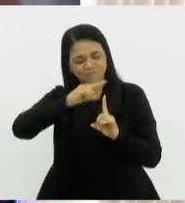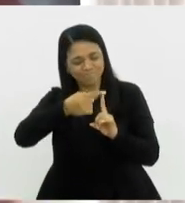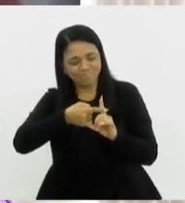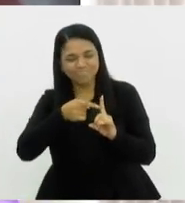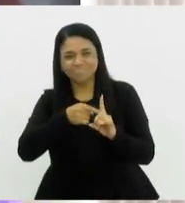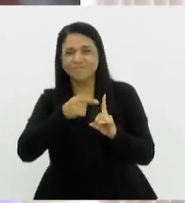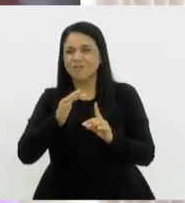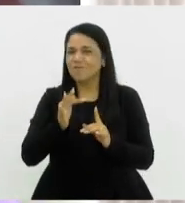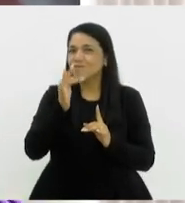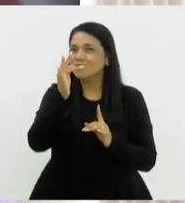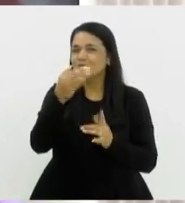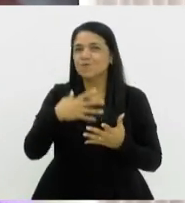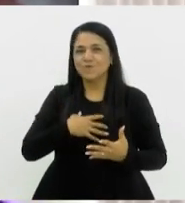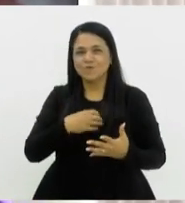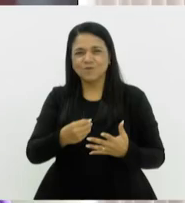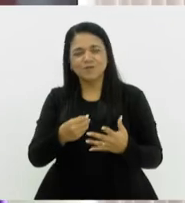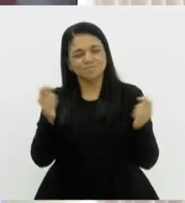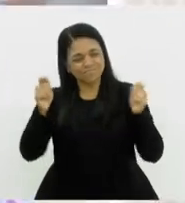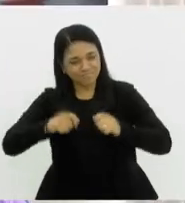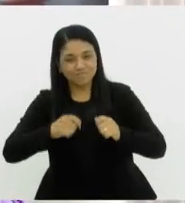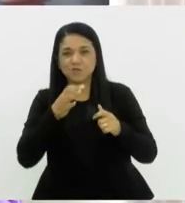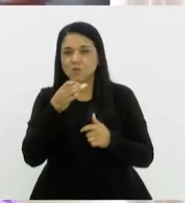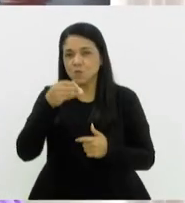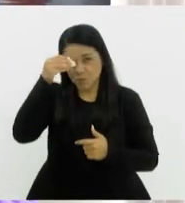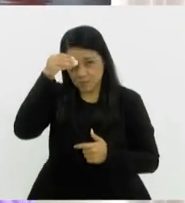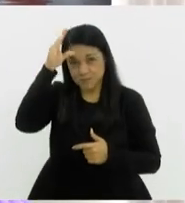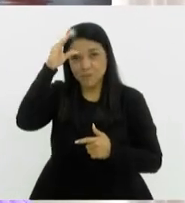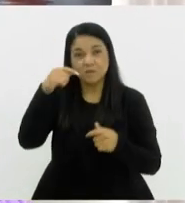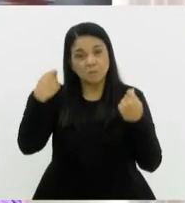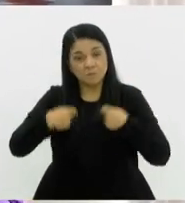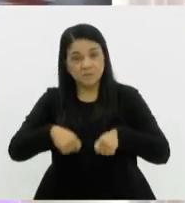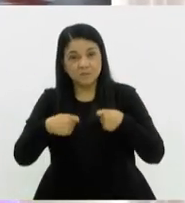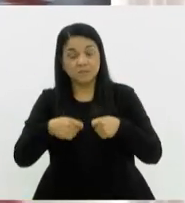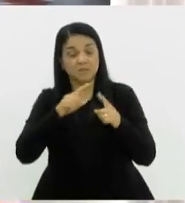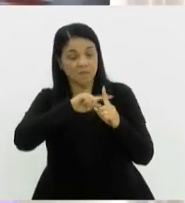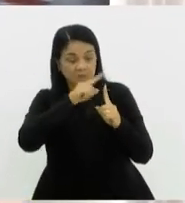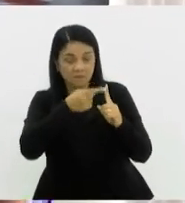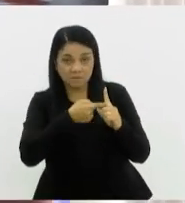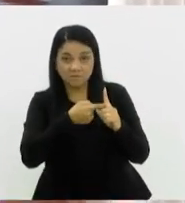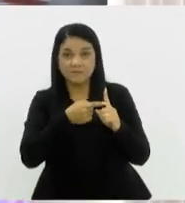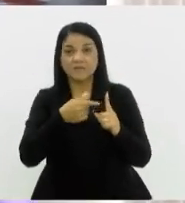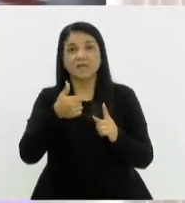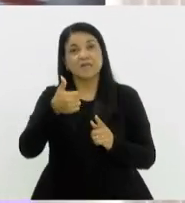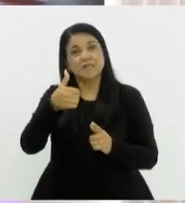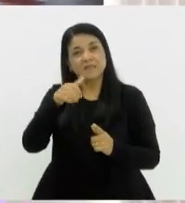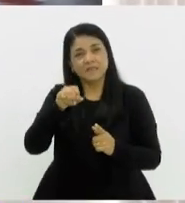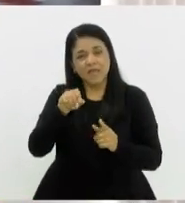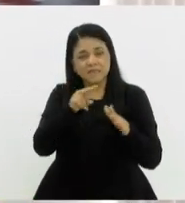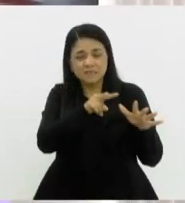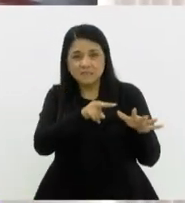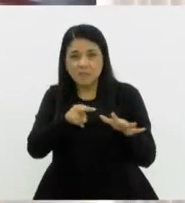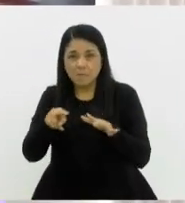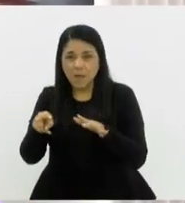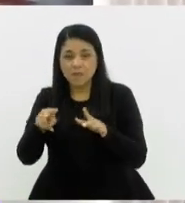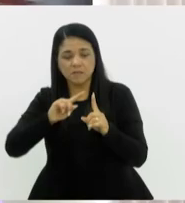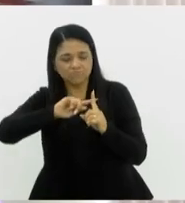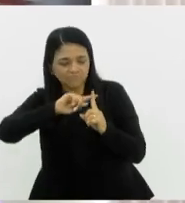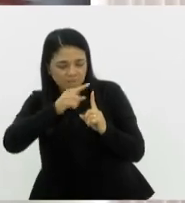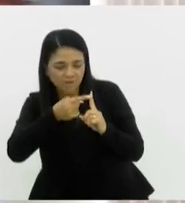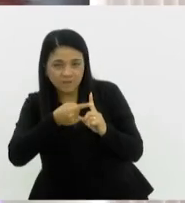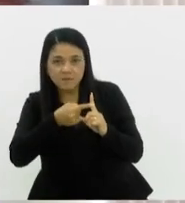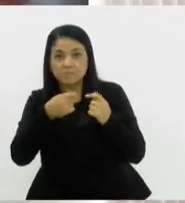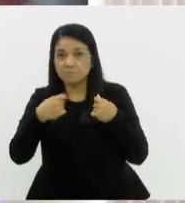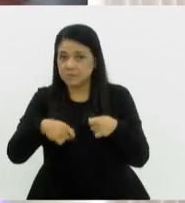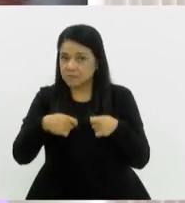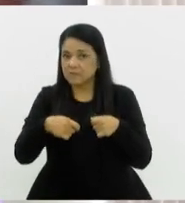com maior capacidade e mais conhecimento. É necessário a gestante ter em torno de 10 semanas em diante de gestação,